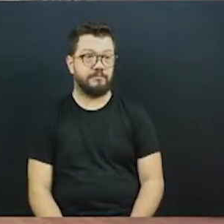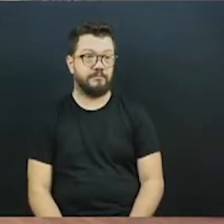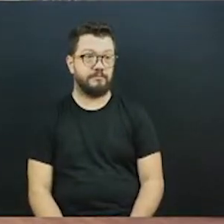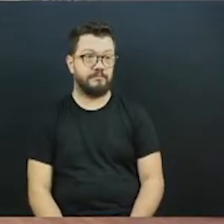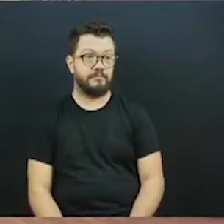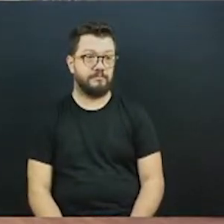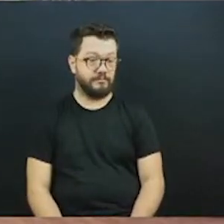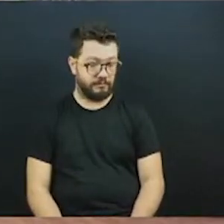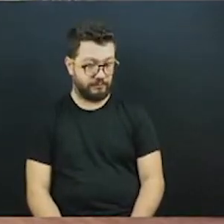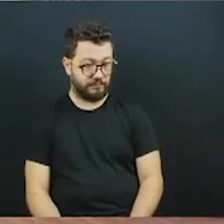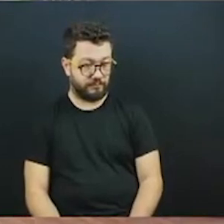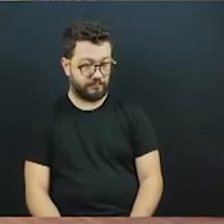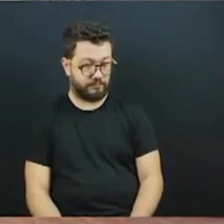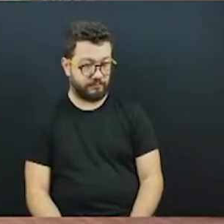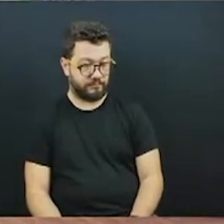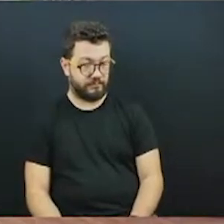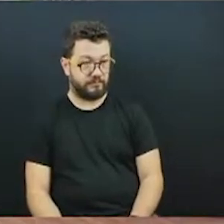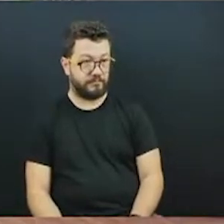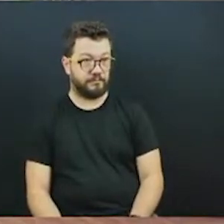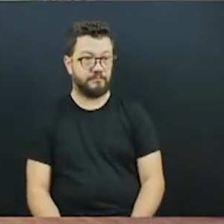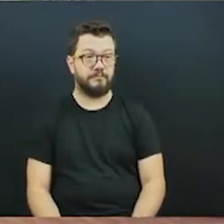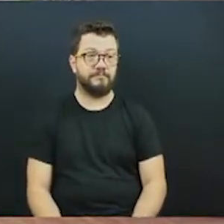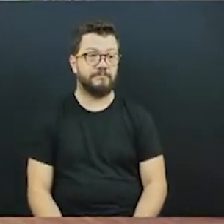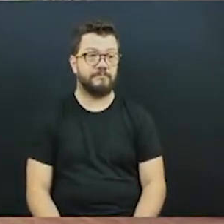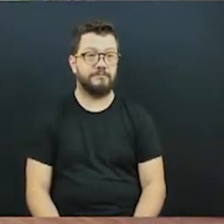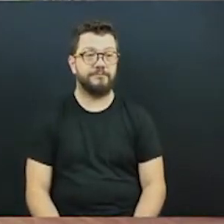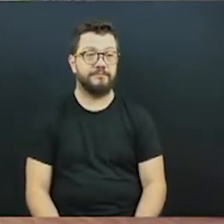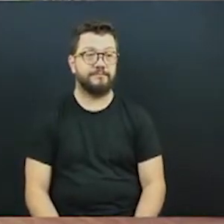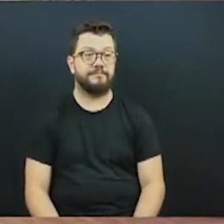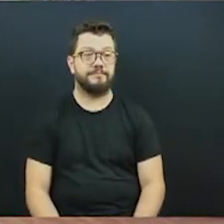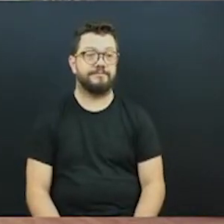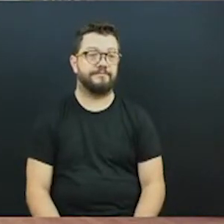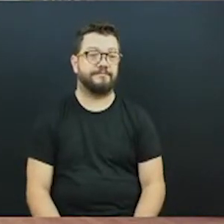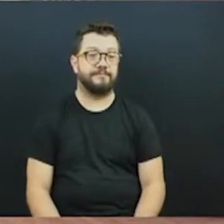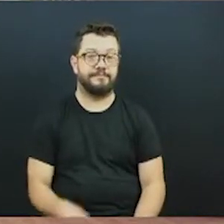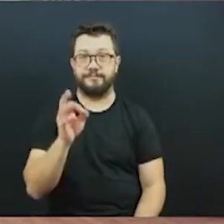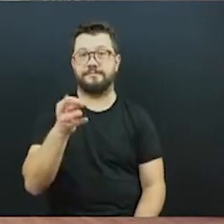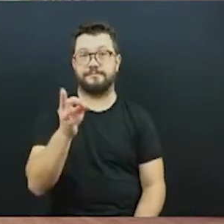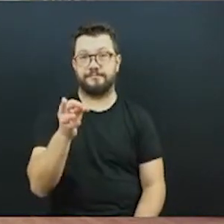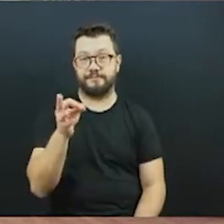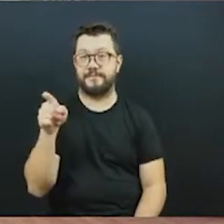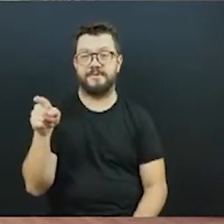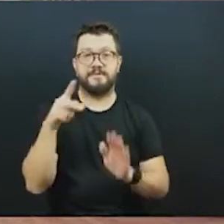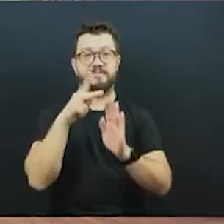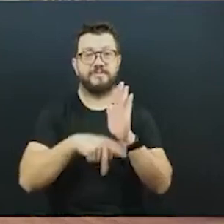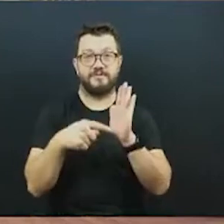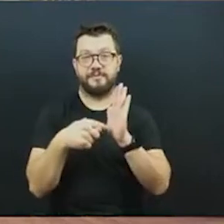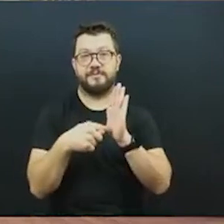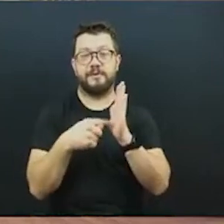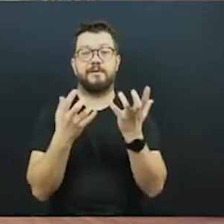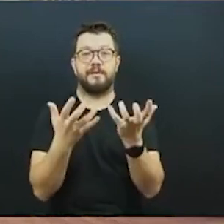Requerimento sugere realização de audiências públicas, de